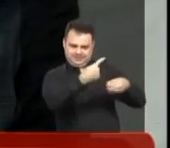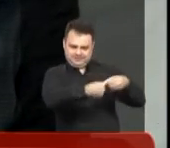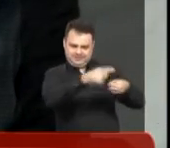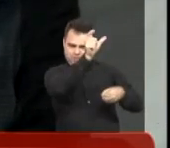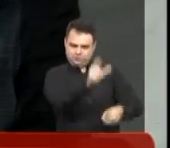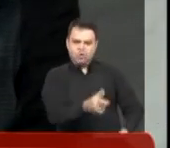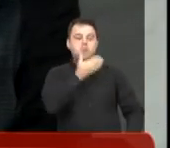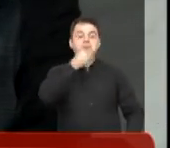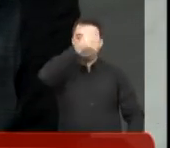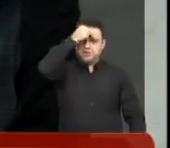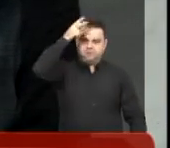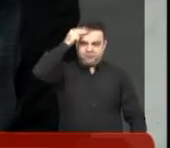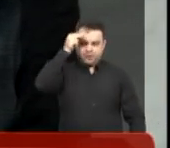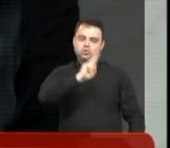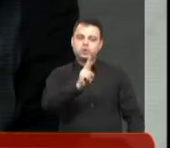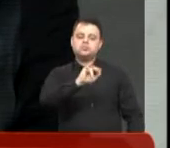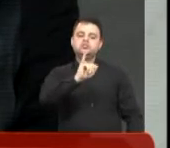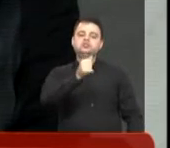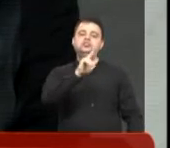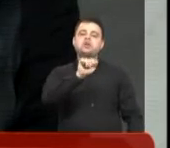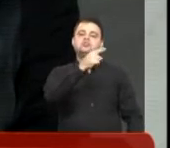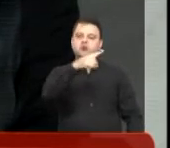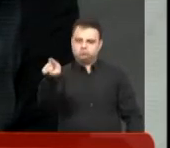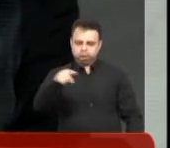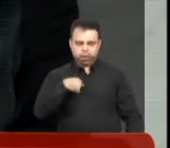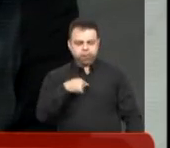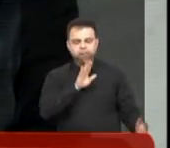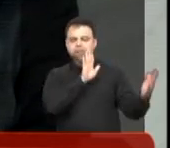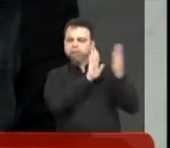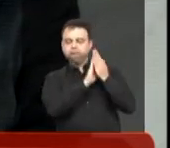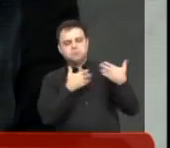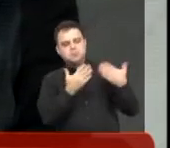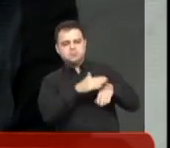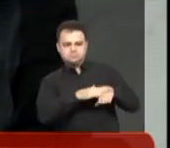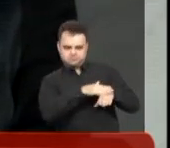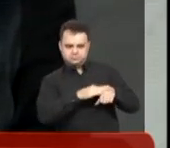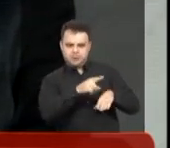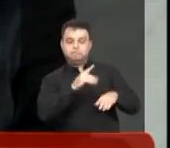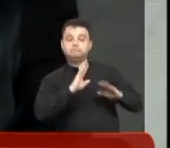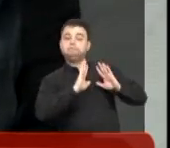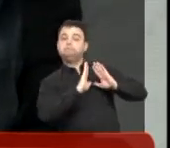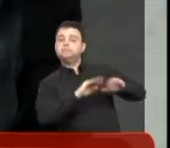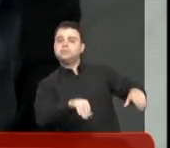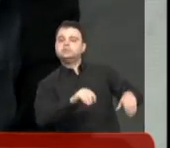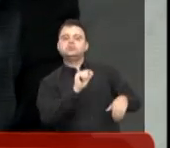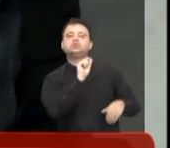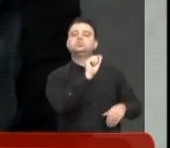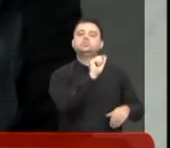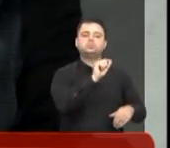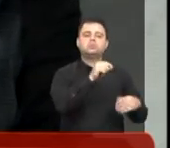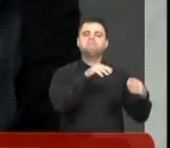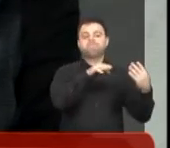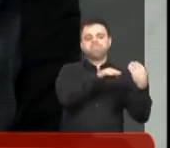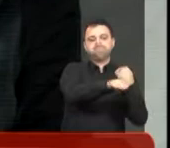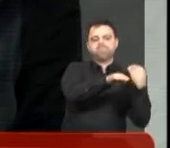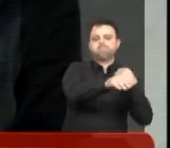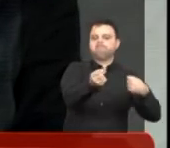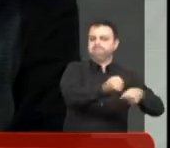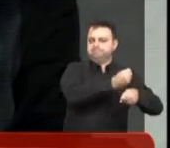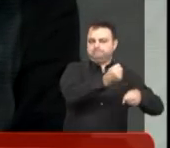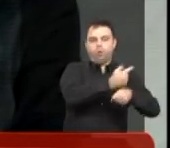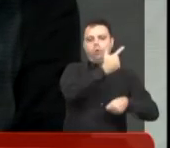prefeito de Cedral, ele me procurou pedindo que eu lute no mesmo sentido. Na verdade, ele queria uma